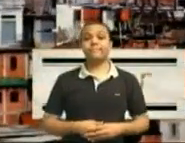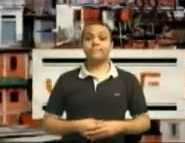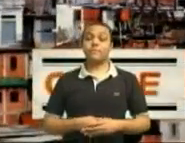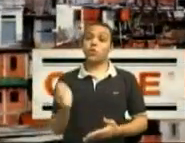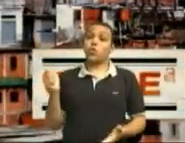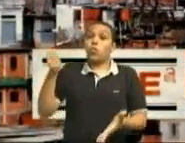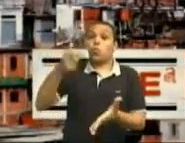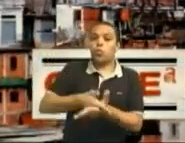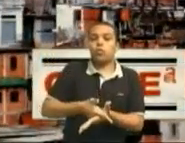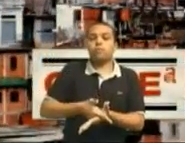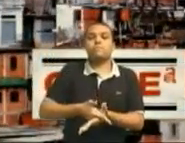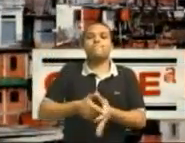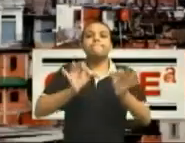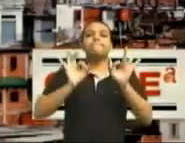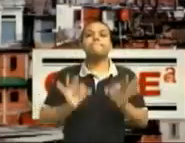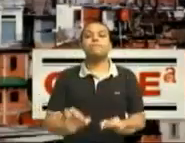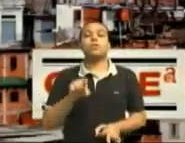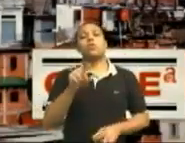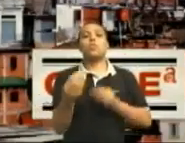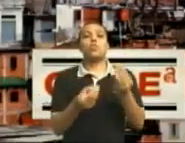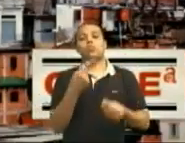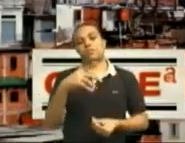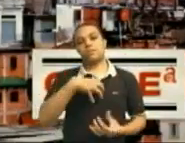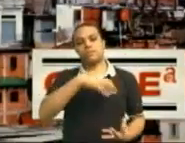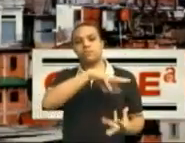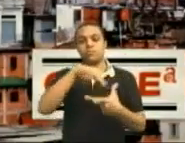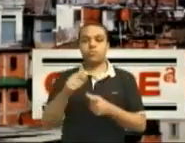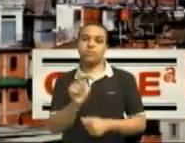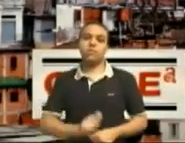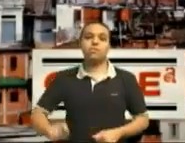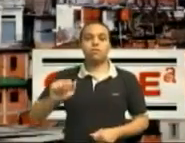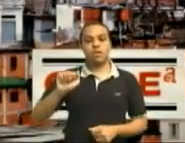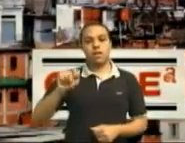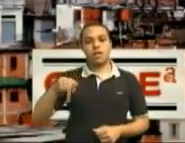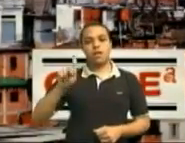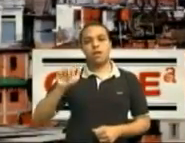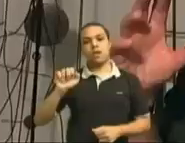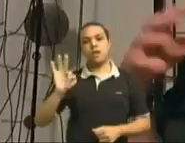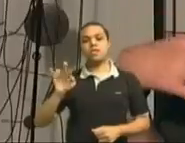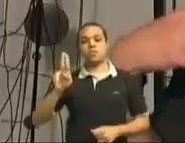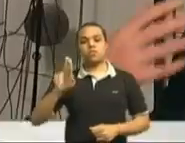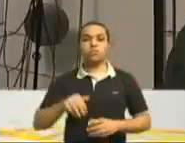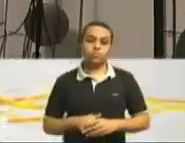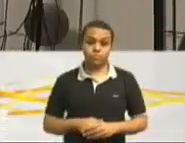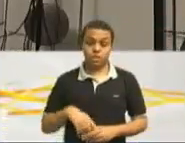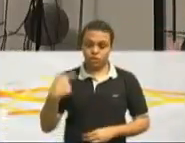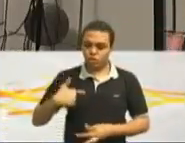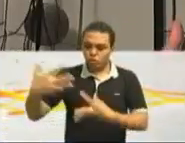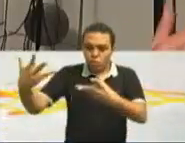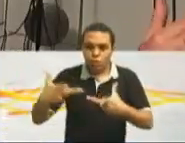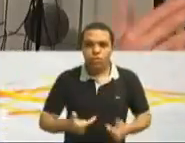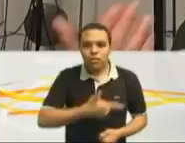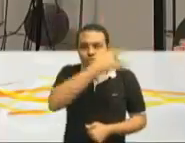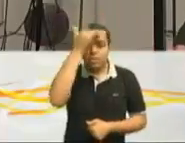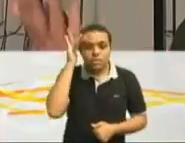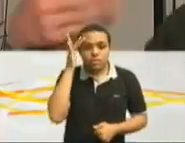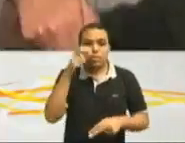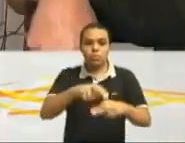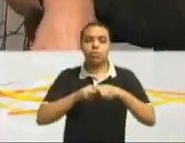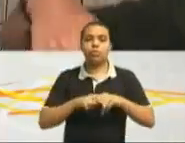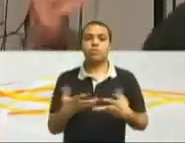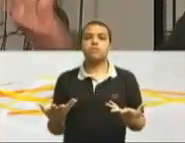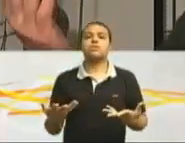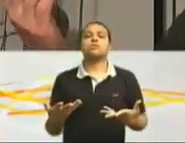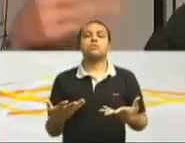Consuma sem consumir o mundo em que você vive. Instituto Acatu A gente convida as pessoas por esse